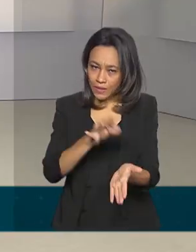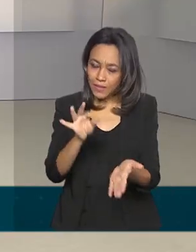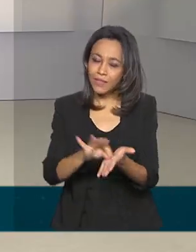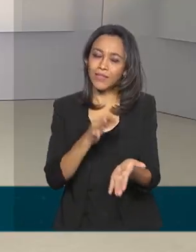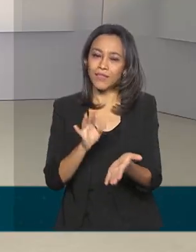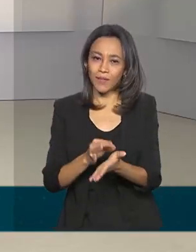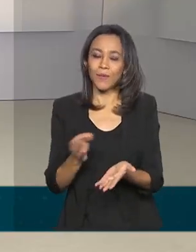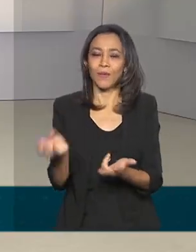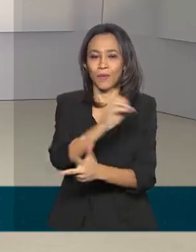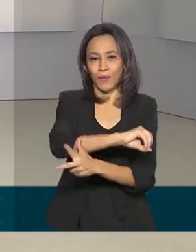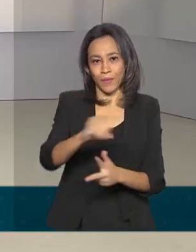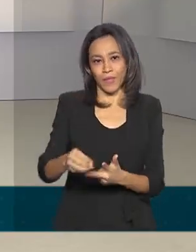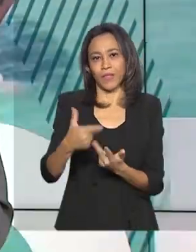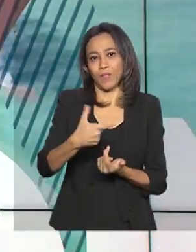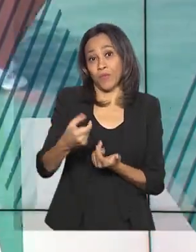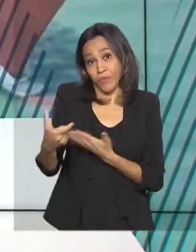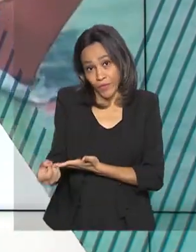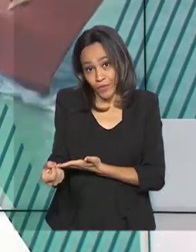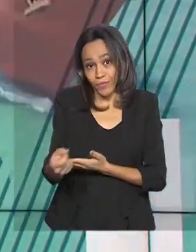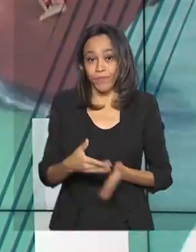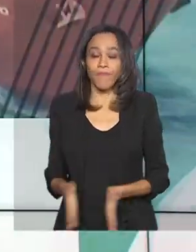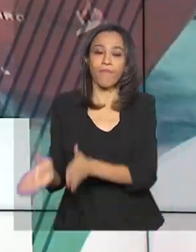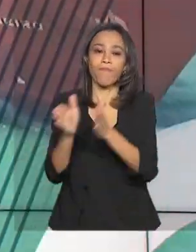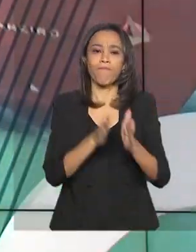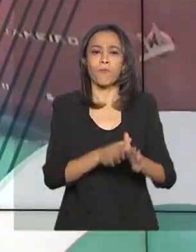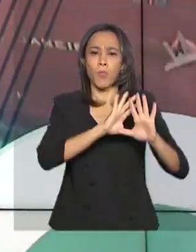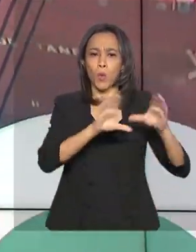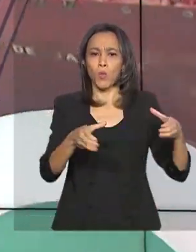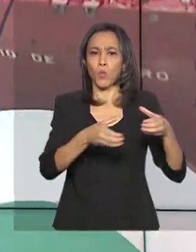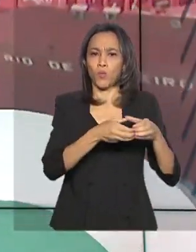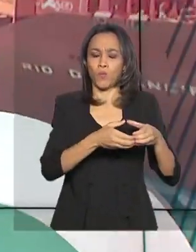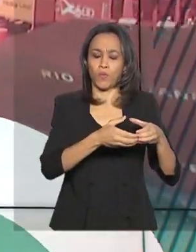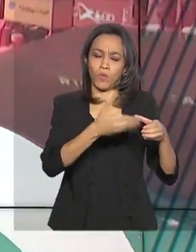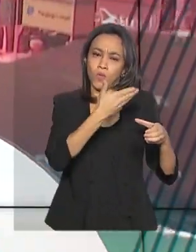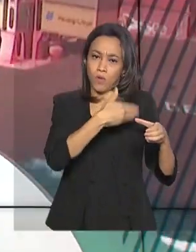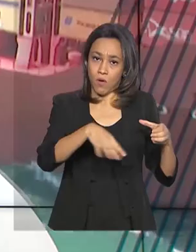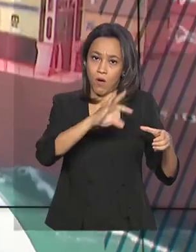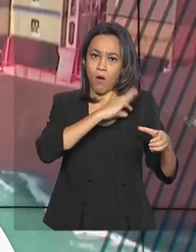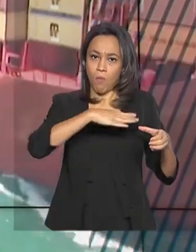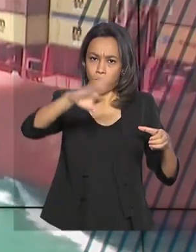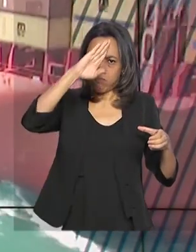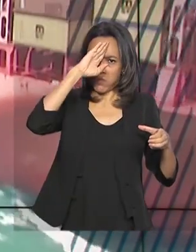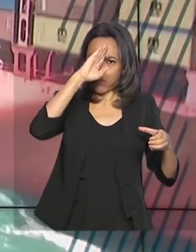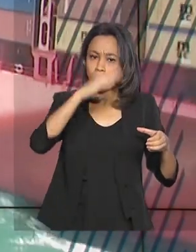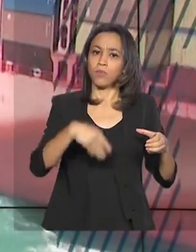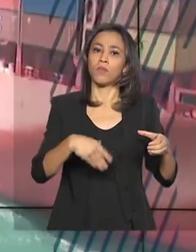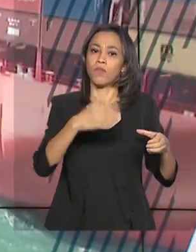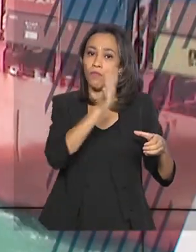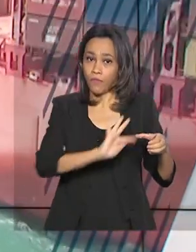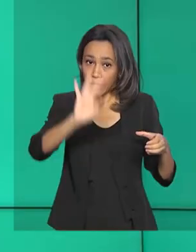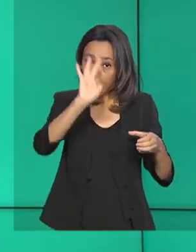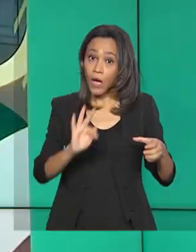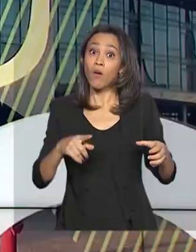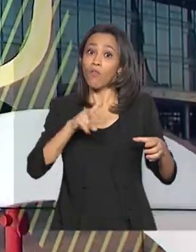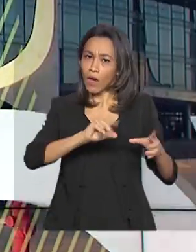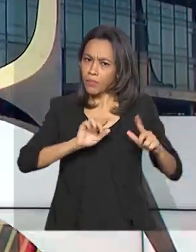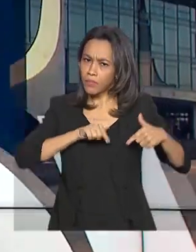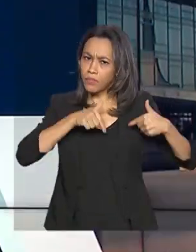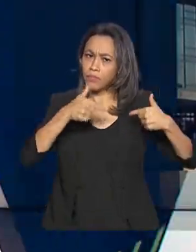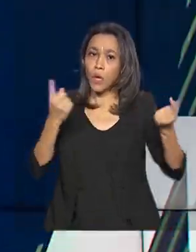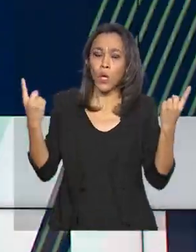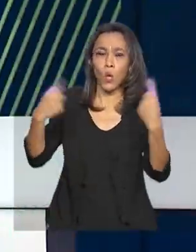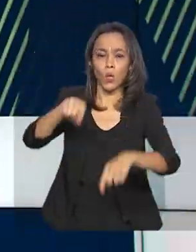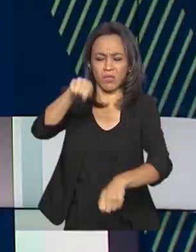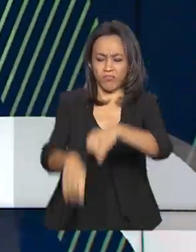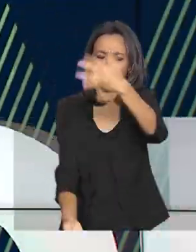no Enem 2020. A Força Nacional de Segurança Pública vai atuar por 20 dias no combate aos incêndios florestais